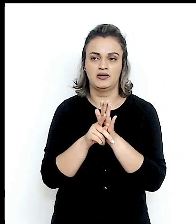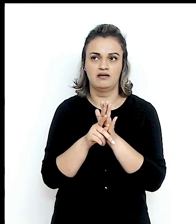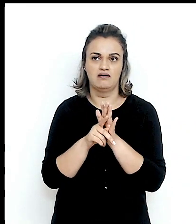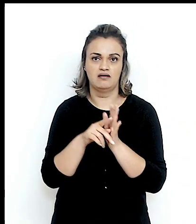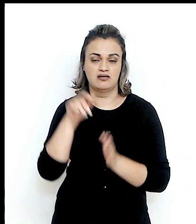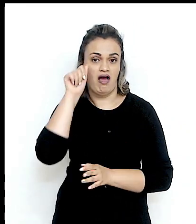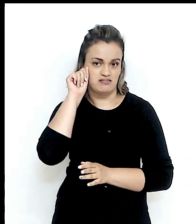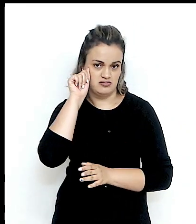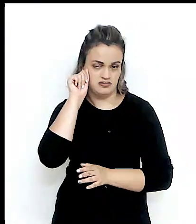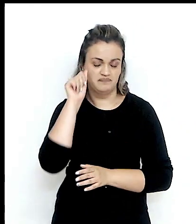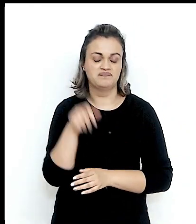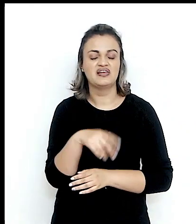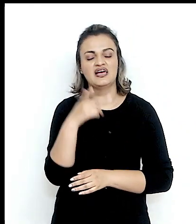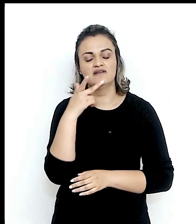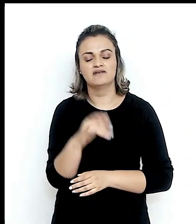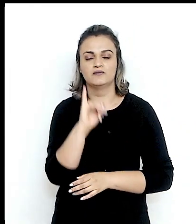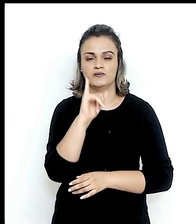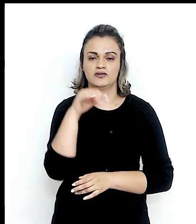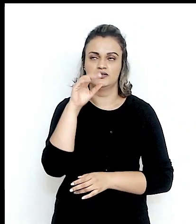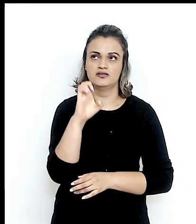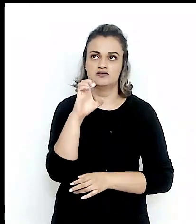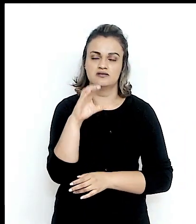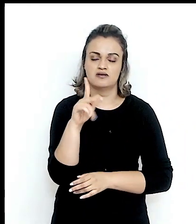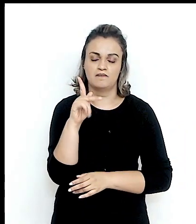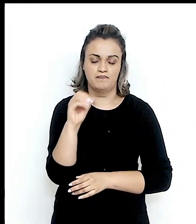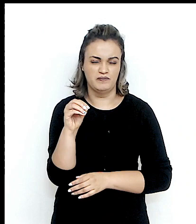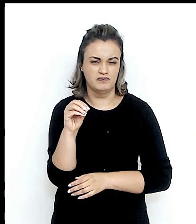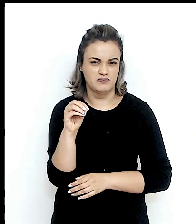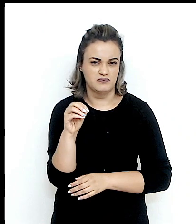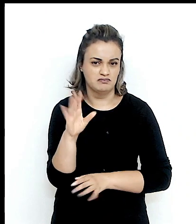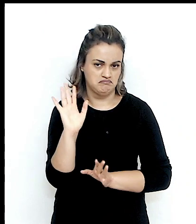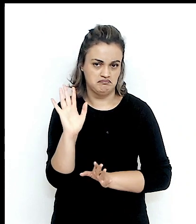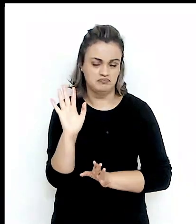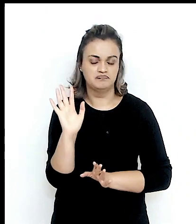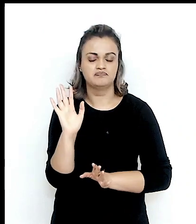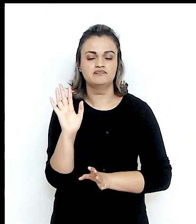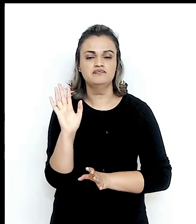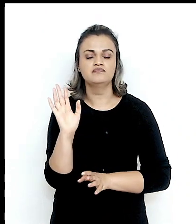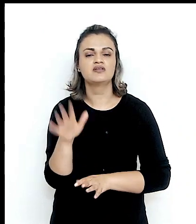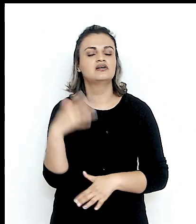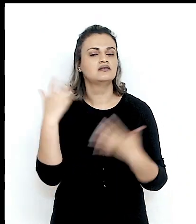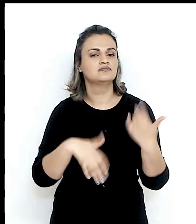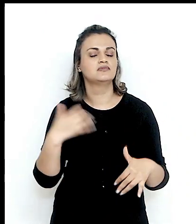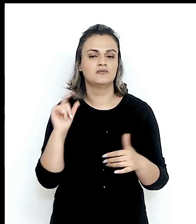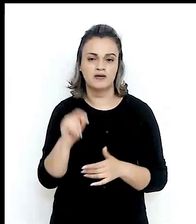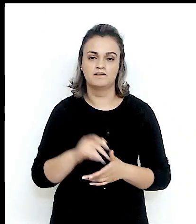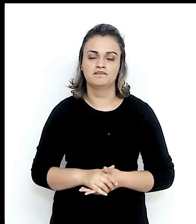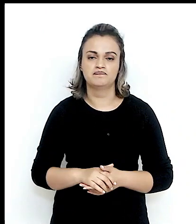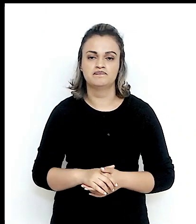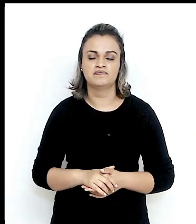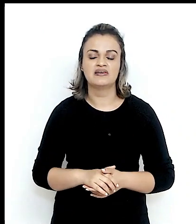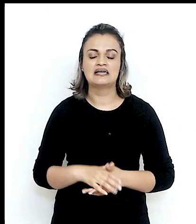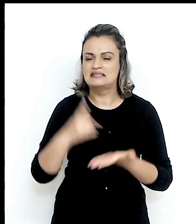fala sobre o RCEP, a Parceria Regional Econômica Abrangente. Ele menciona que esse recente